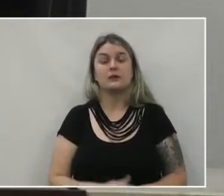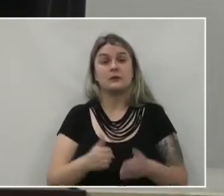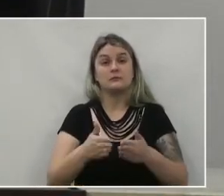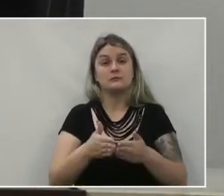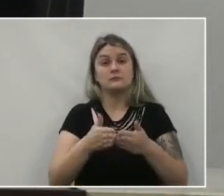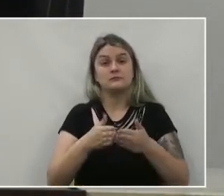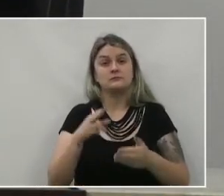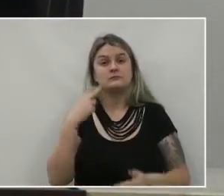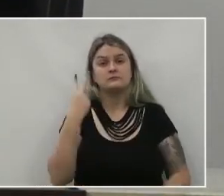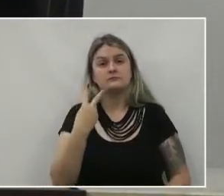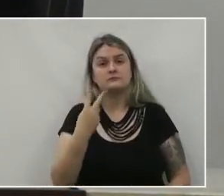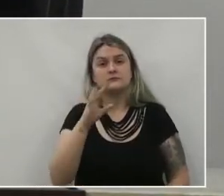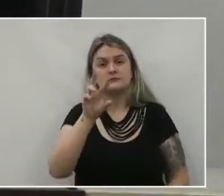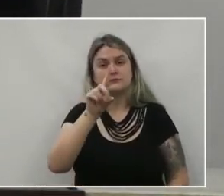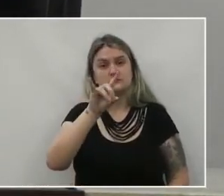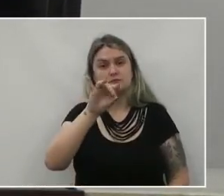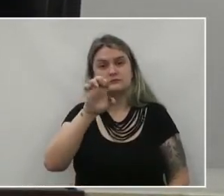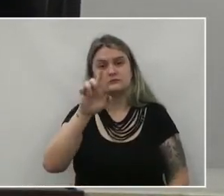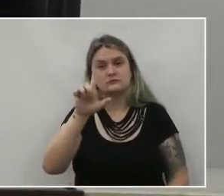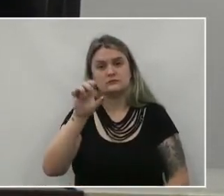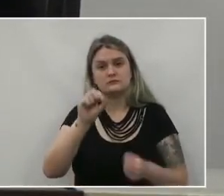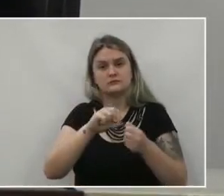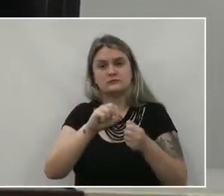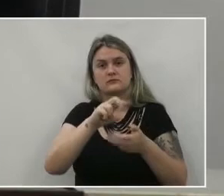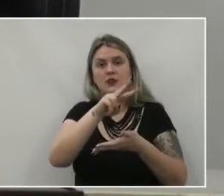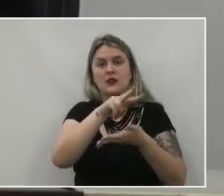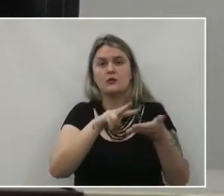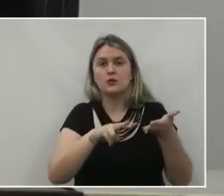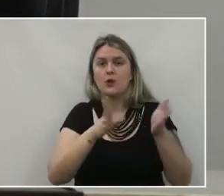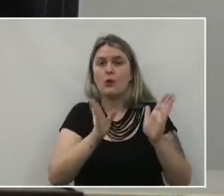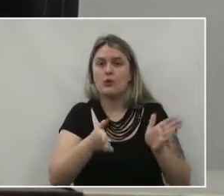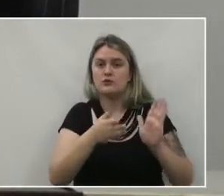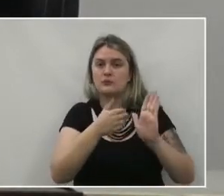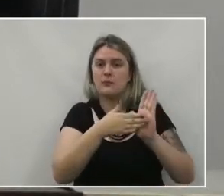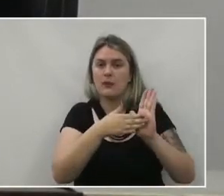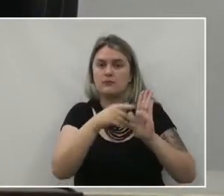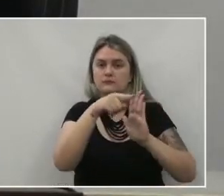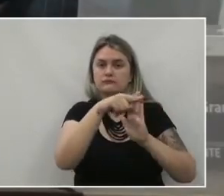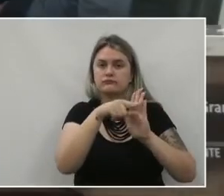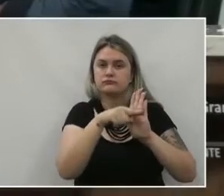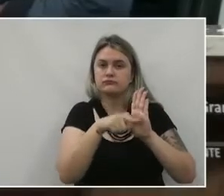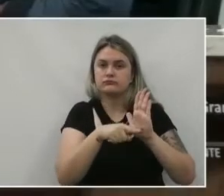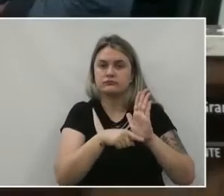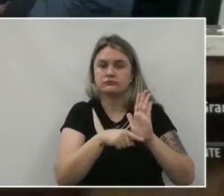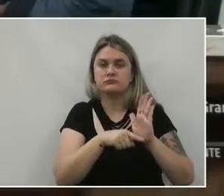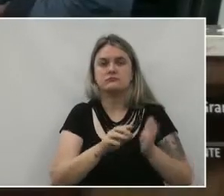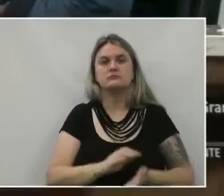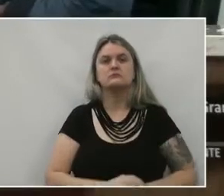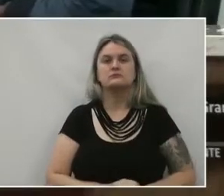Solicito ao vereador Diego dos Santos Para que proceda a leitura da matéria constante do expediente do dia